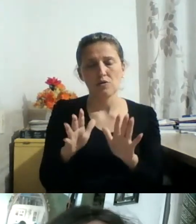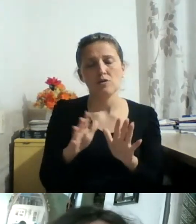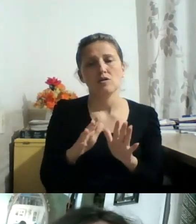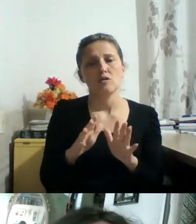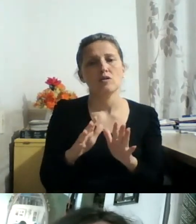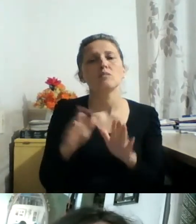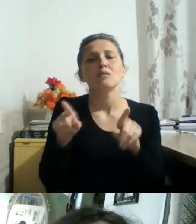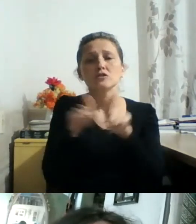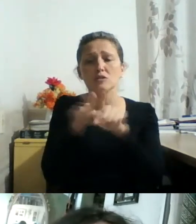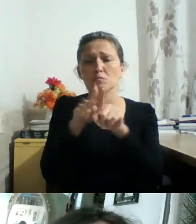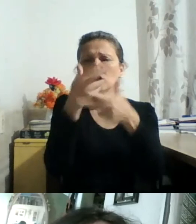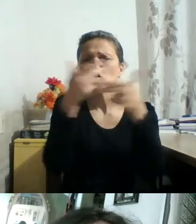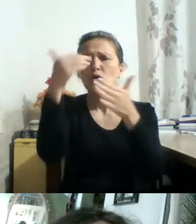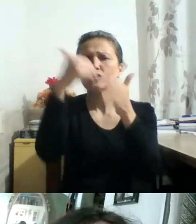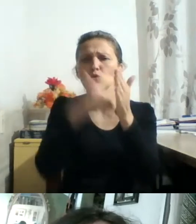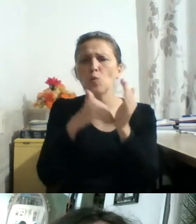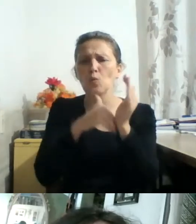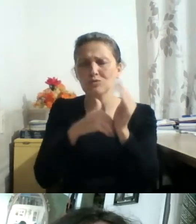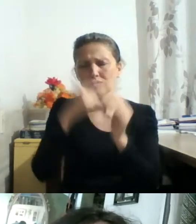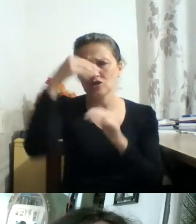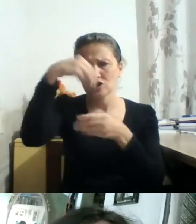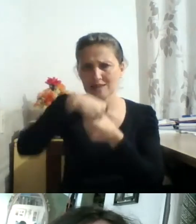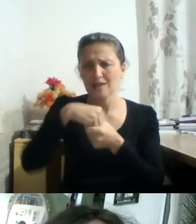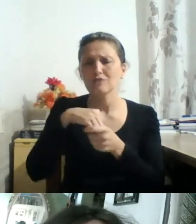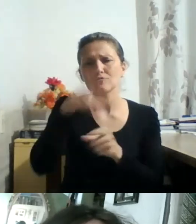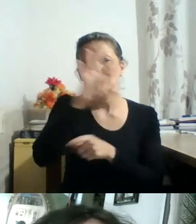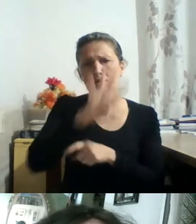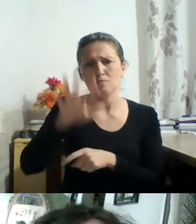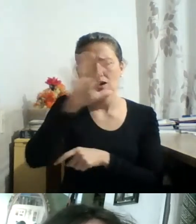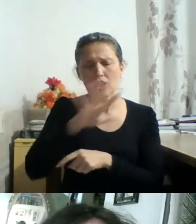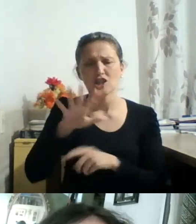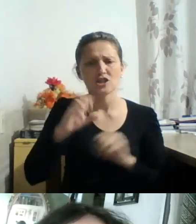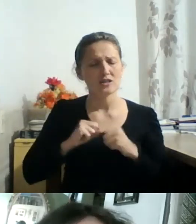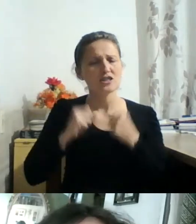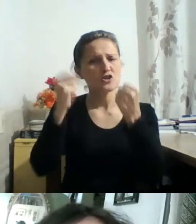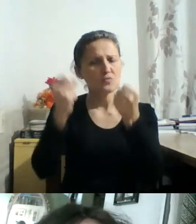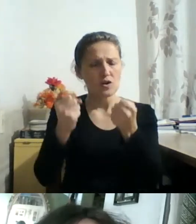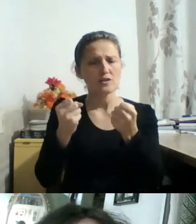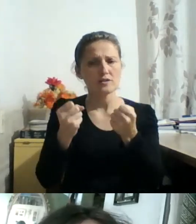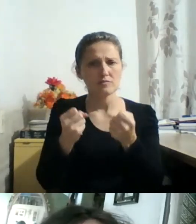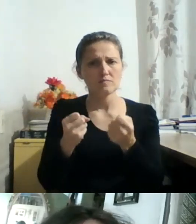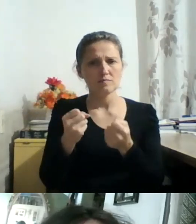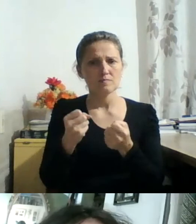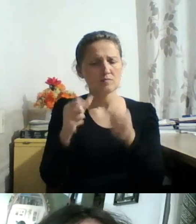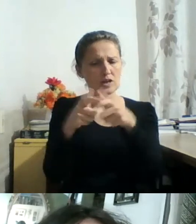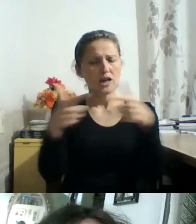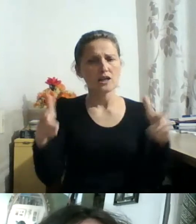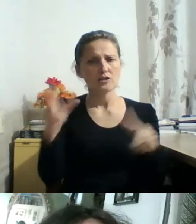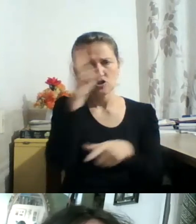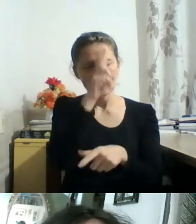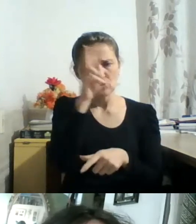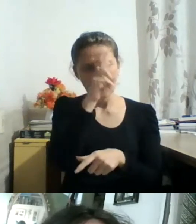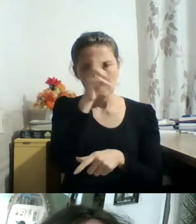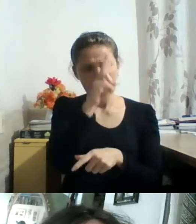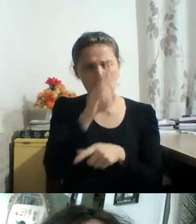representações fotográficas que se escondem os enigmas, as grandes histórias, os